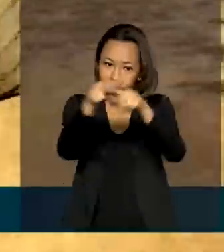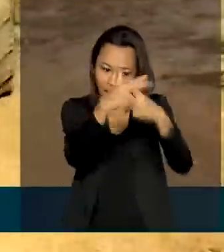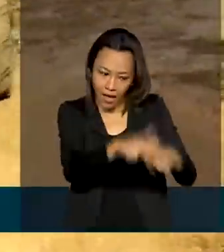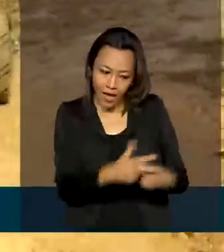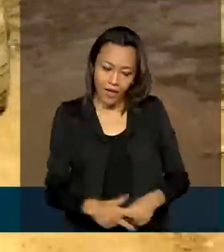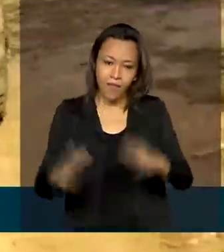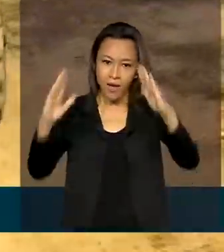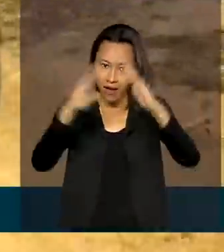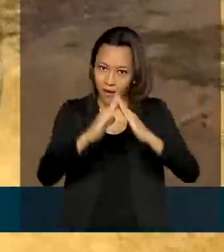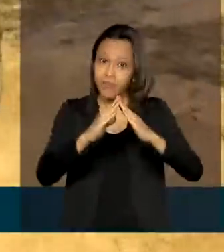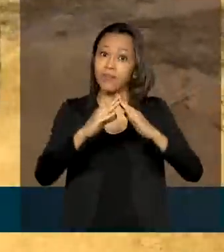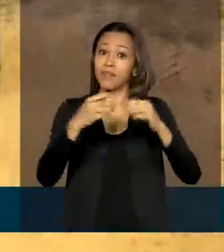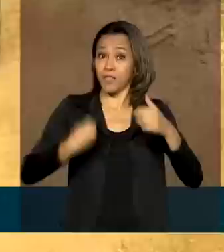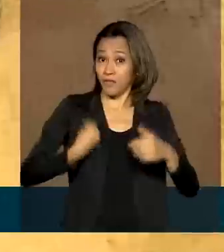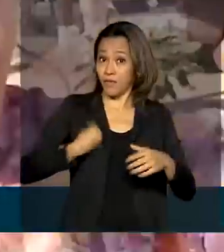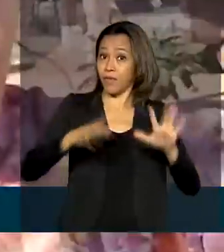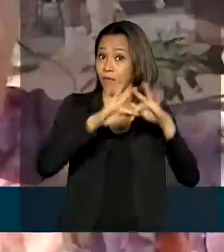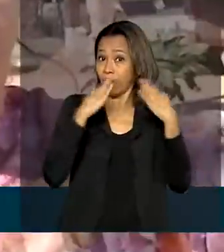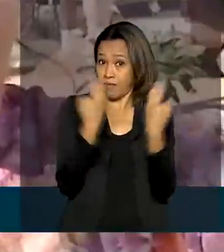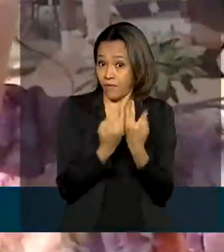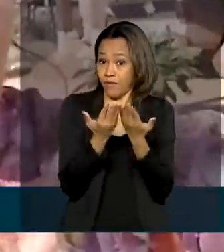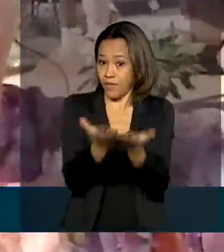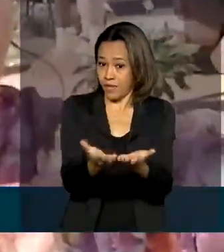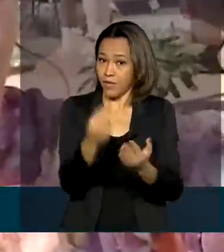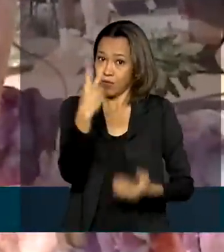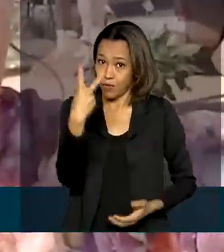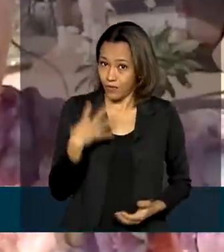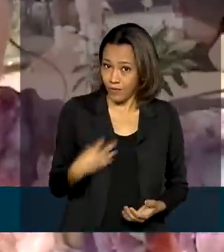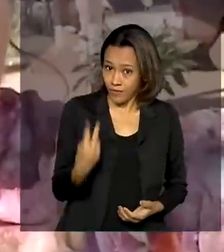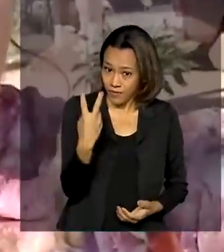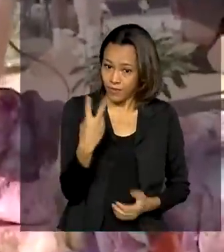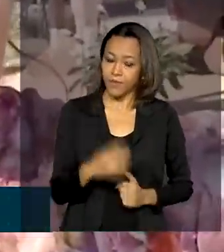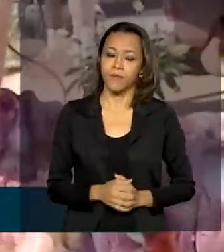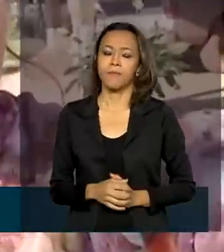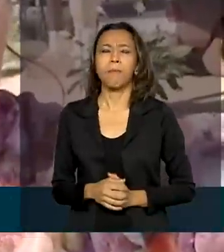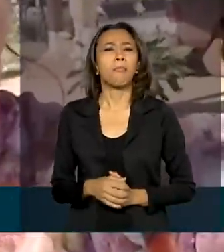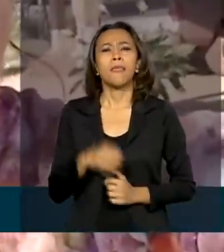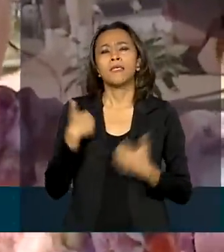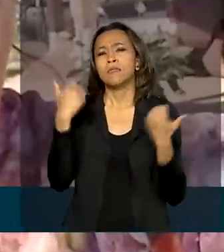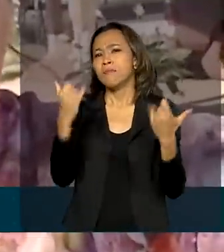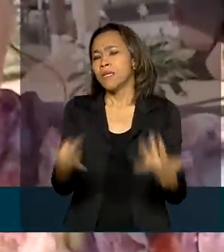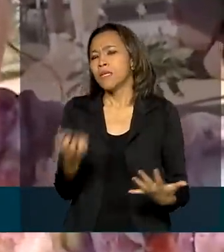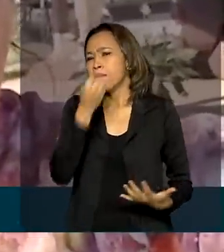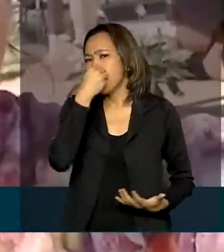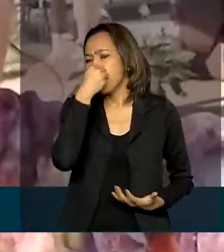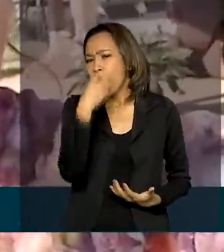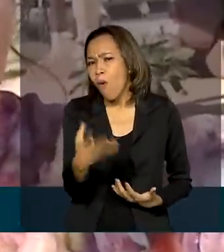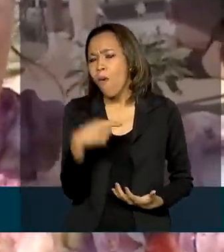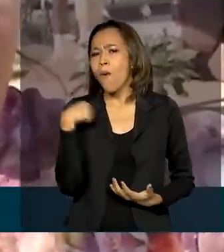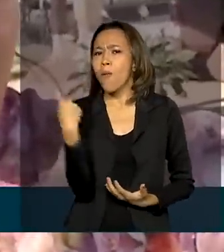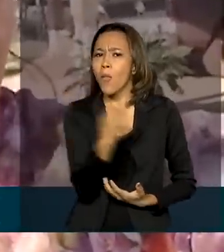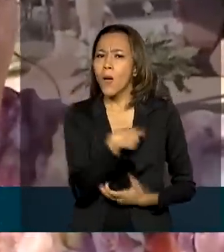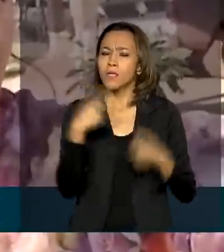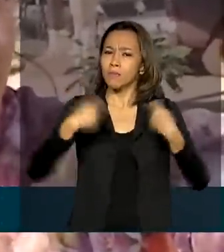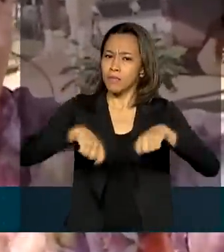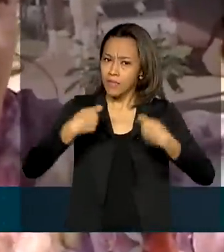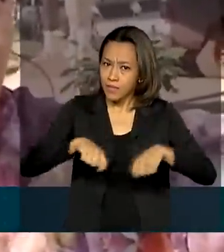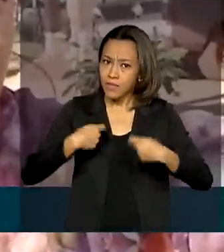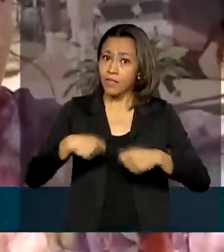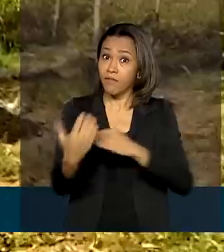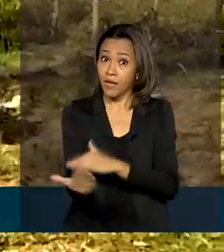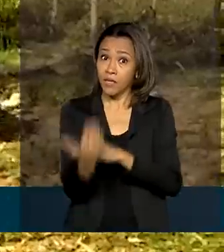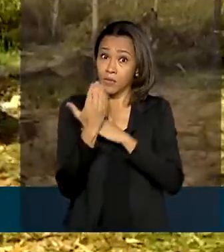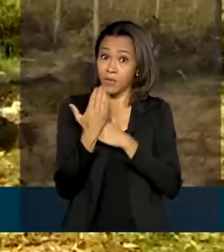vive com o marido e os dois filhos. Isso é muito bom. A gente precisa muito e vai nos ajudar